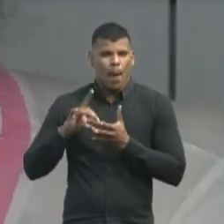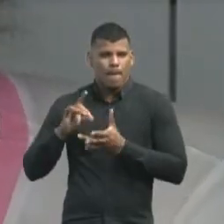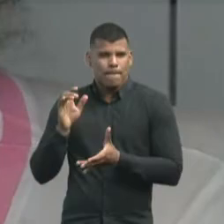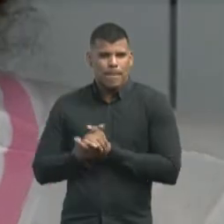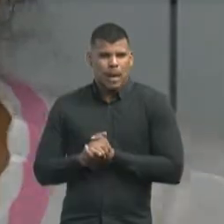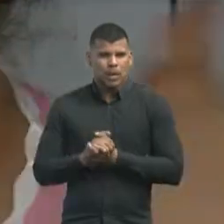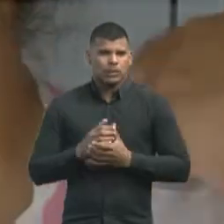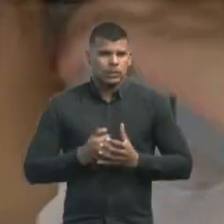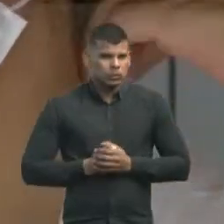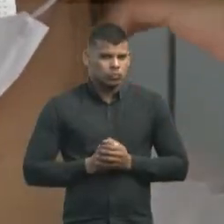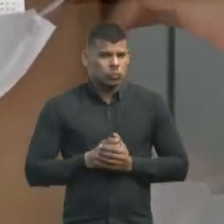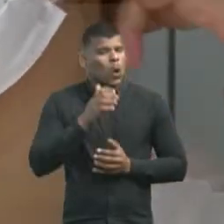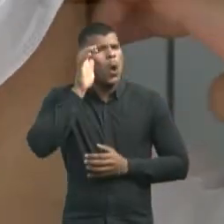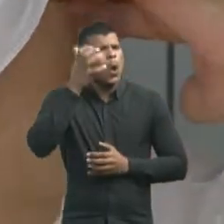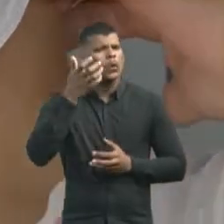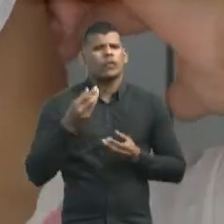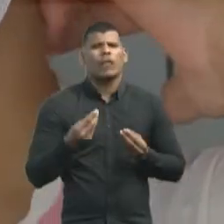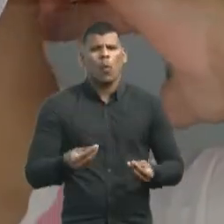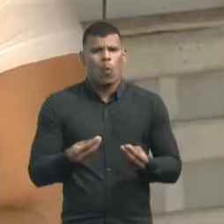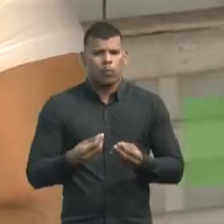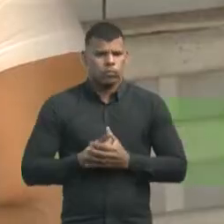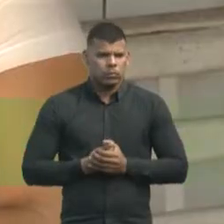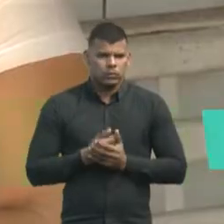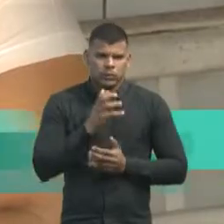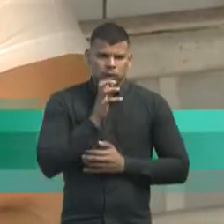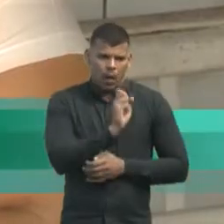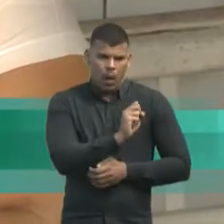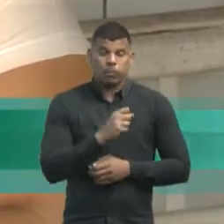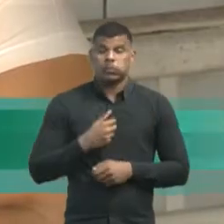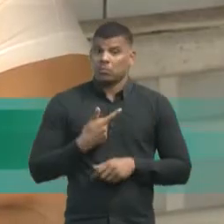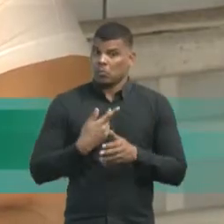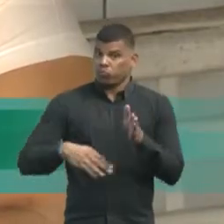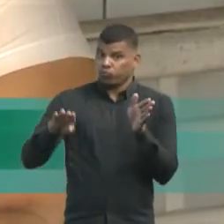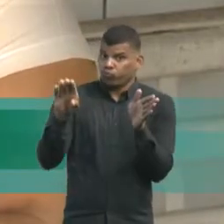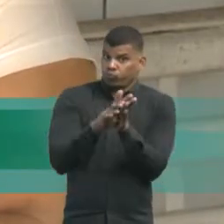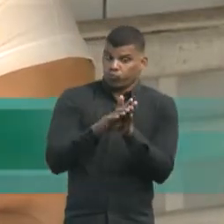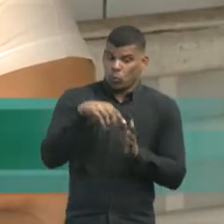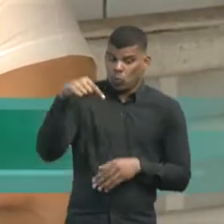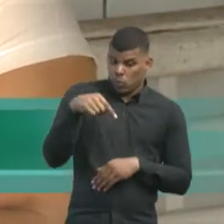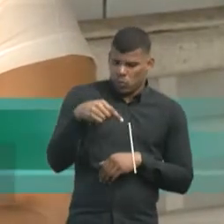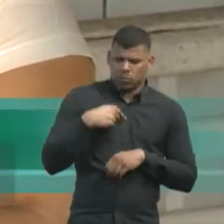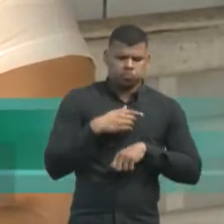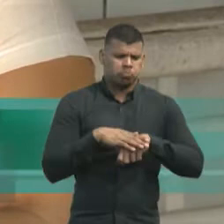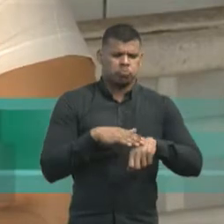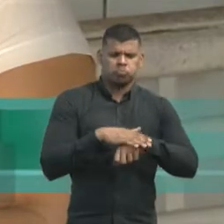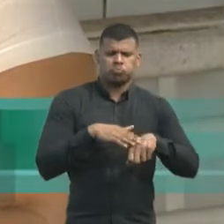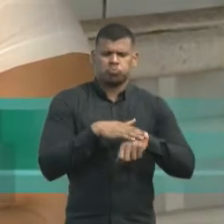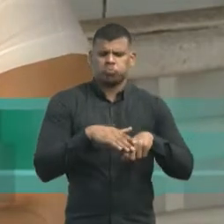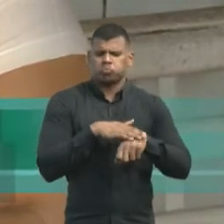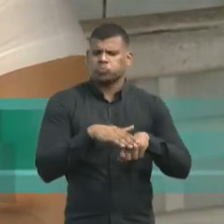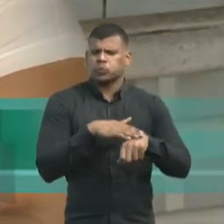A solução veio rapidamente. Cheguei aqui, conversei, foi muito rápido,